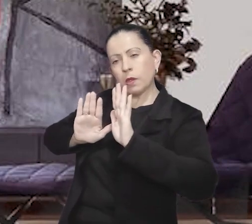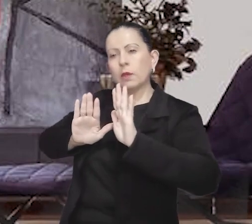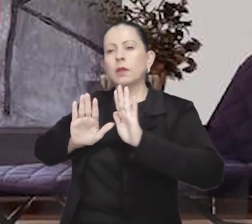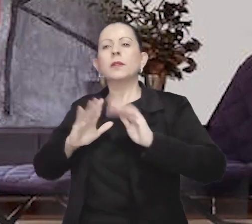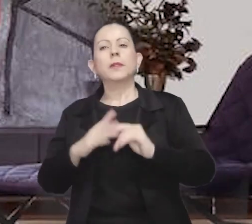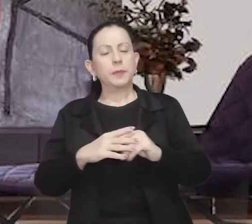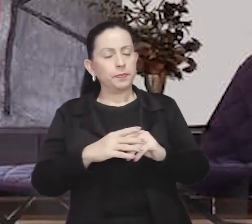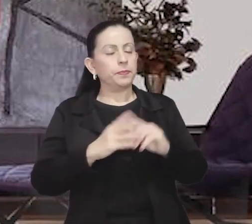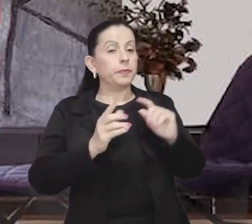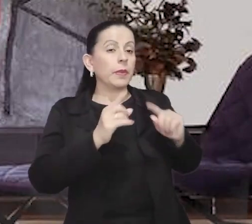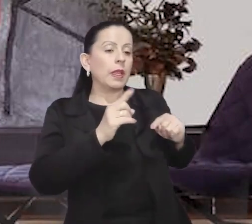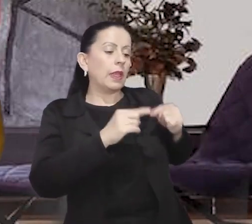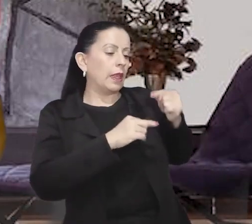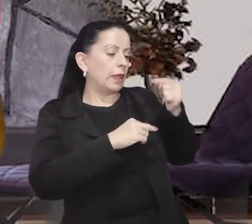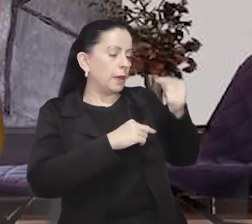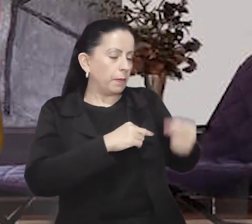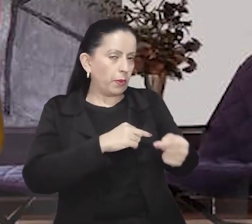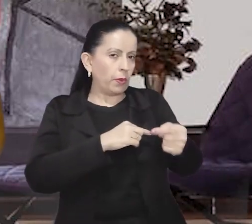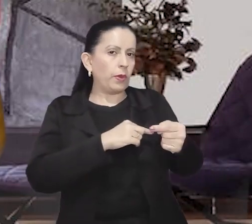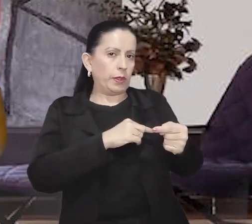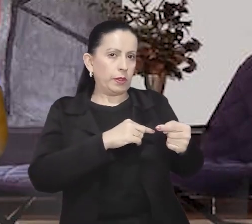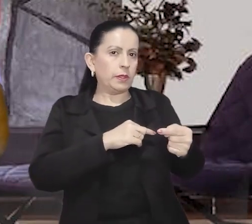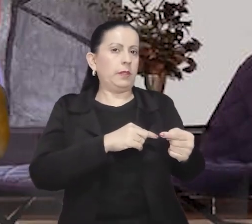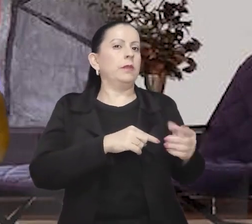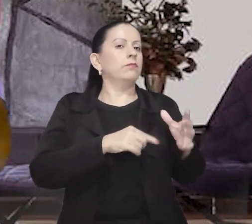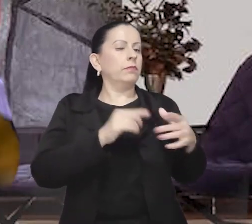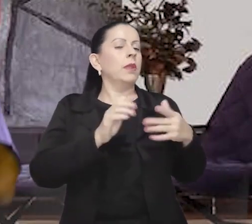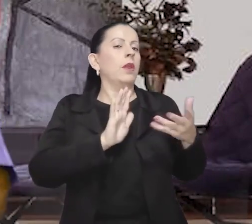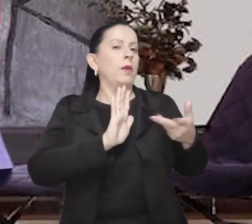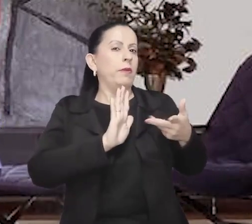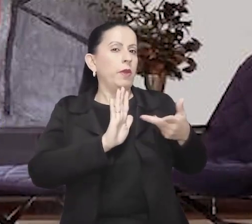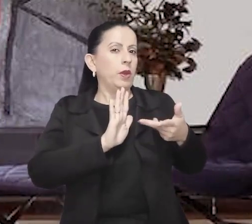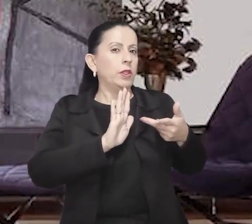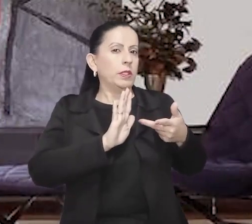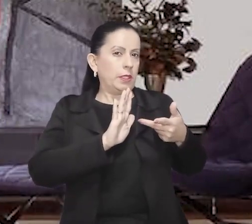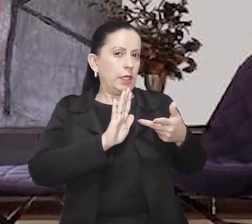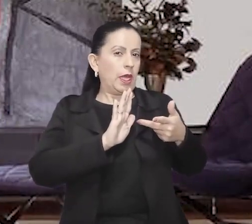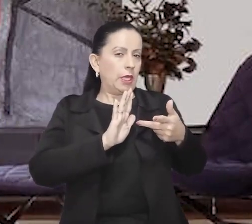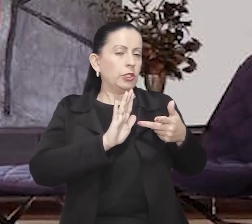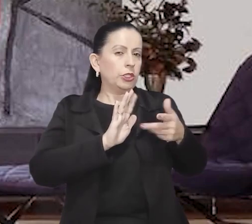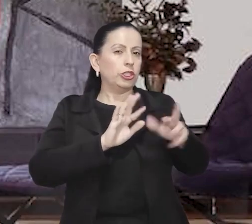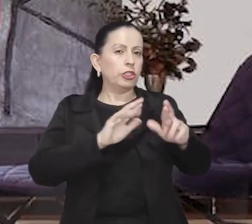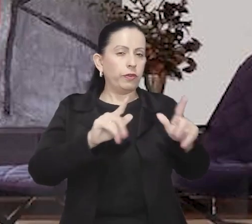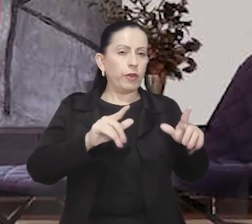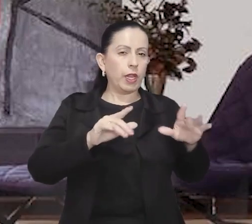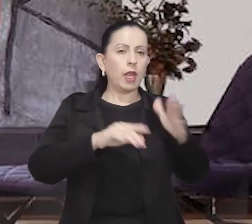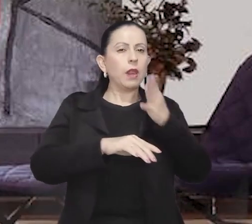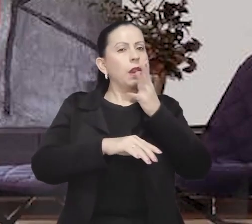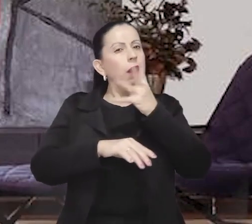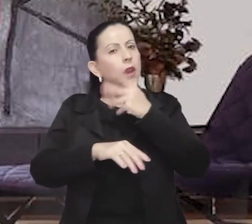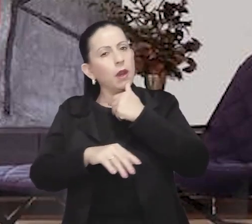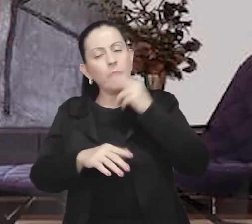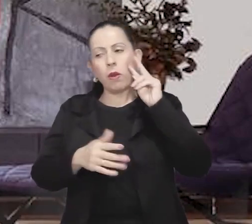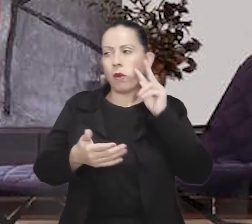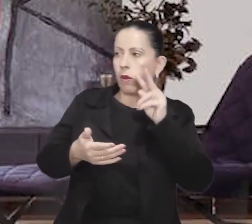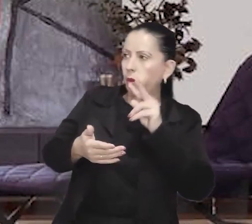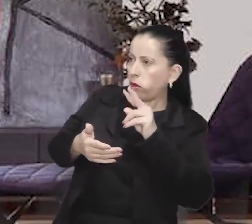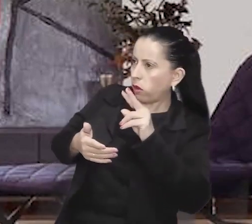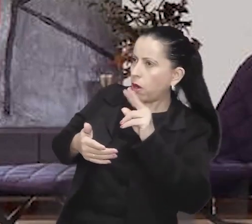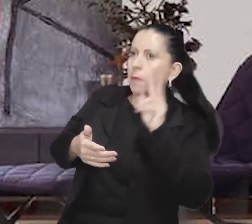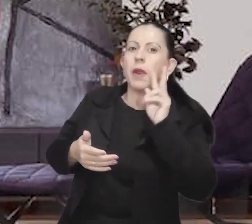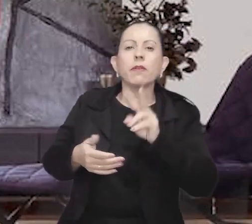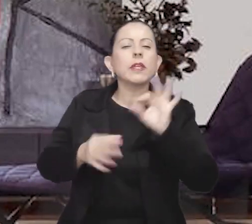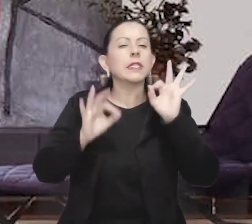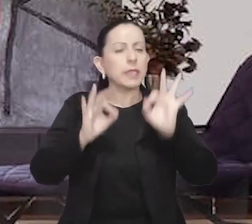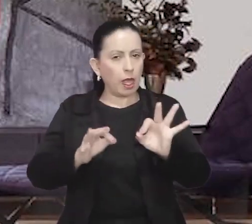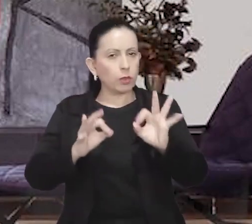incrível, ele se posiciona melhor no meio da rua, para conferir se fez tudo certo. Por sobre o porta-malas,